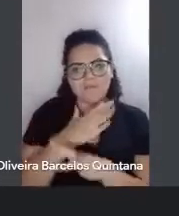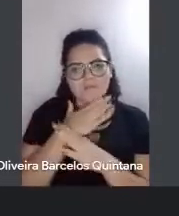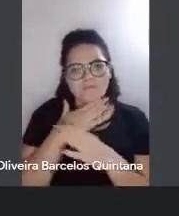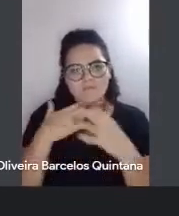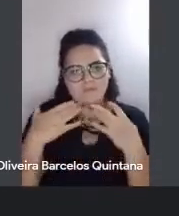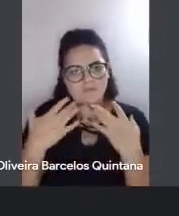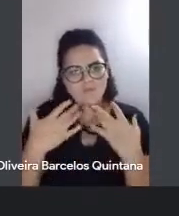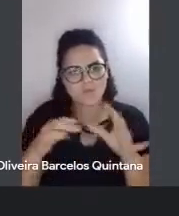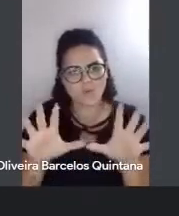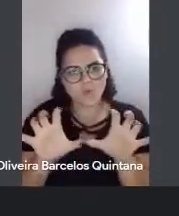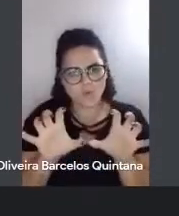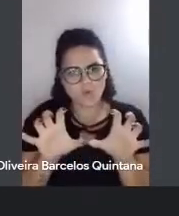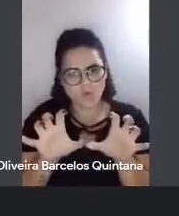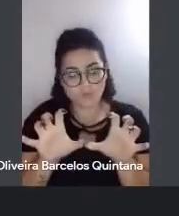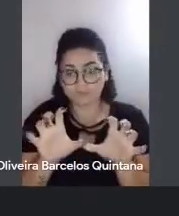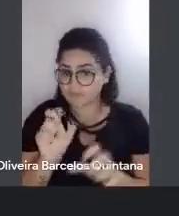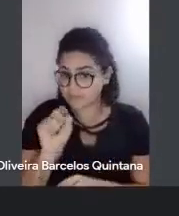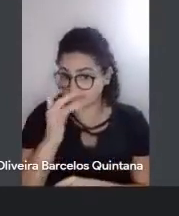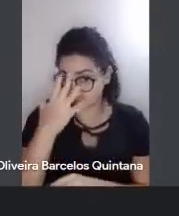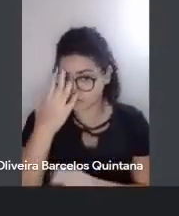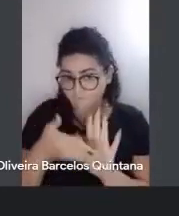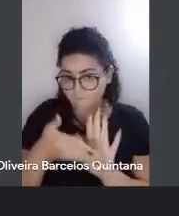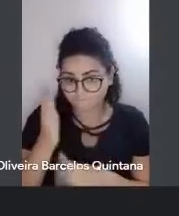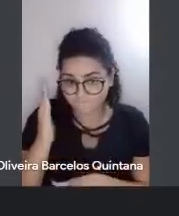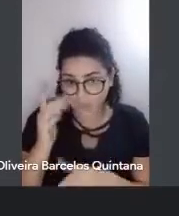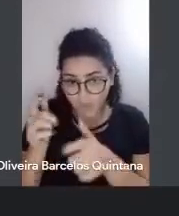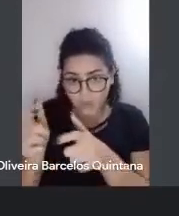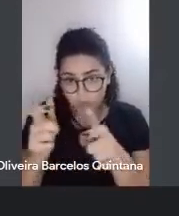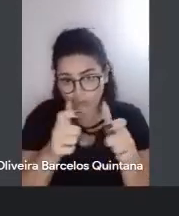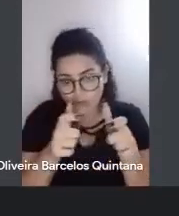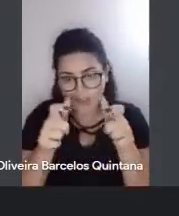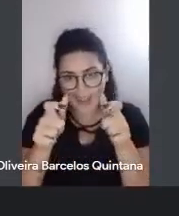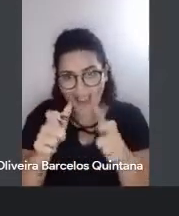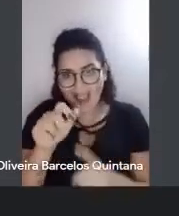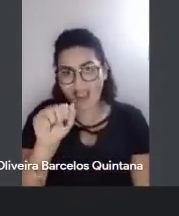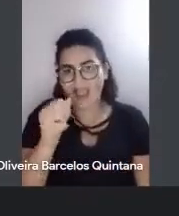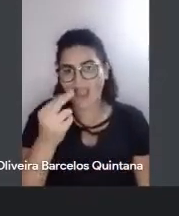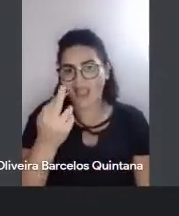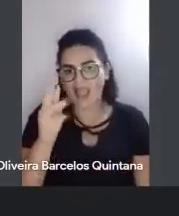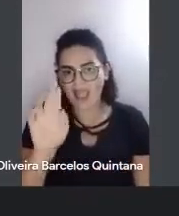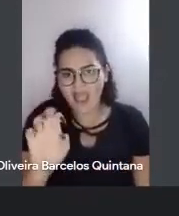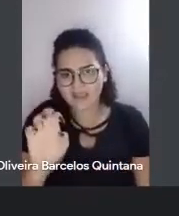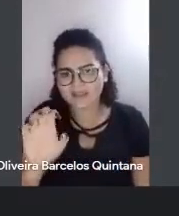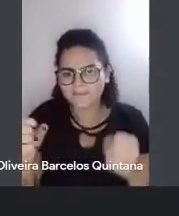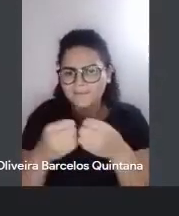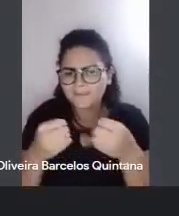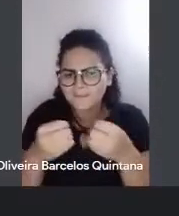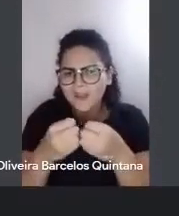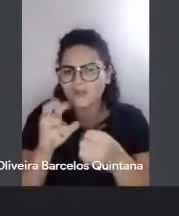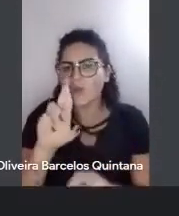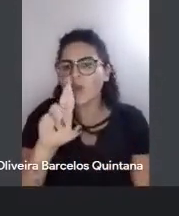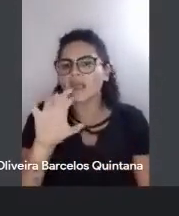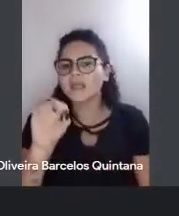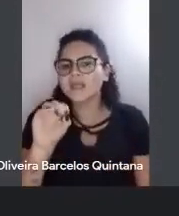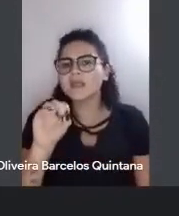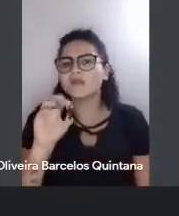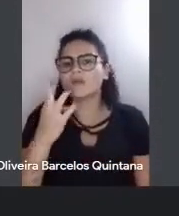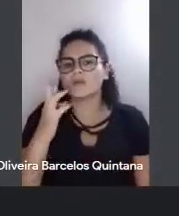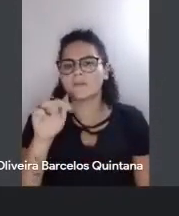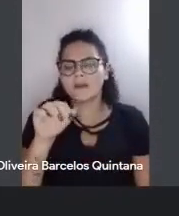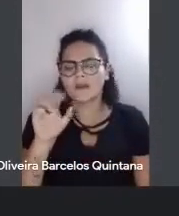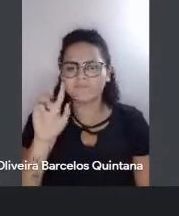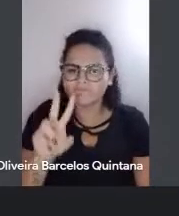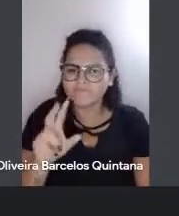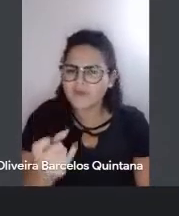viajar ali pela, assim, pela região ali do Acre, próximo ao Rio Branco, você vê, assim, quantidades enormes, assim, uma